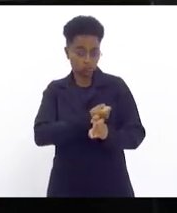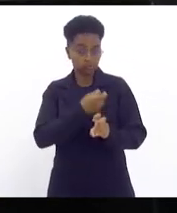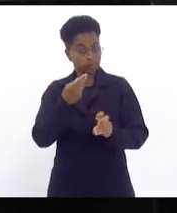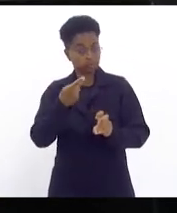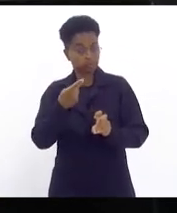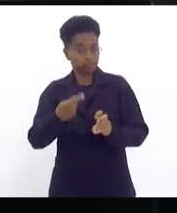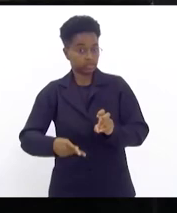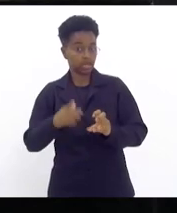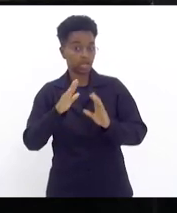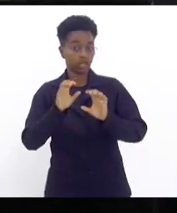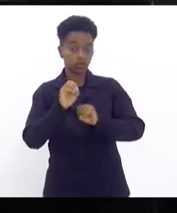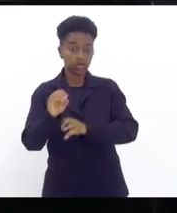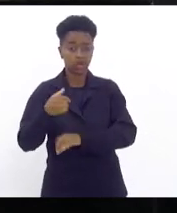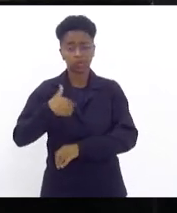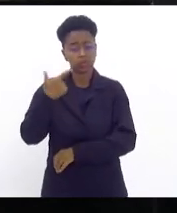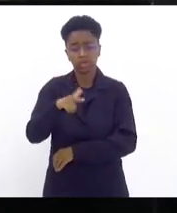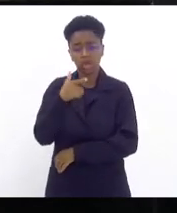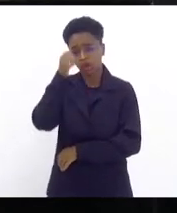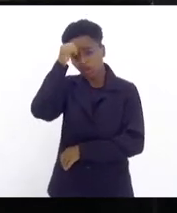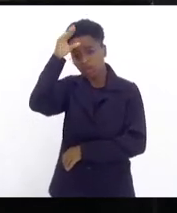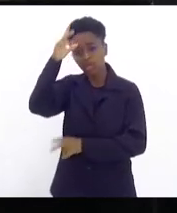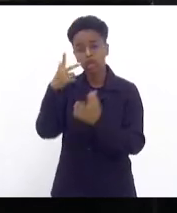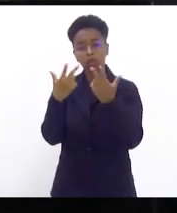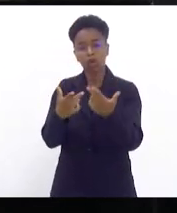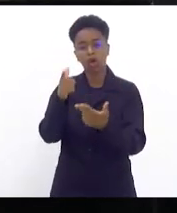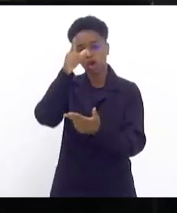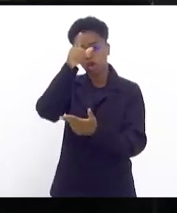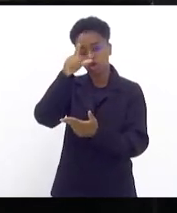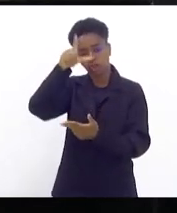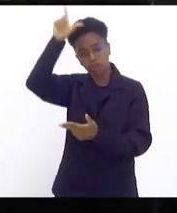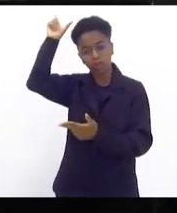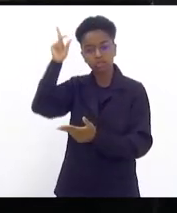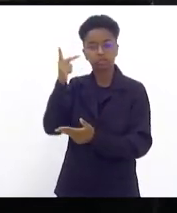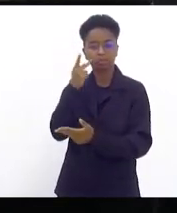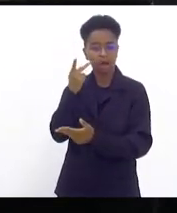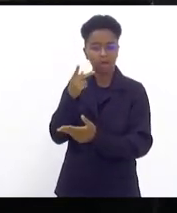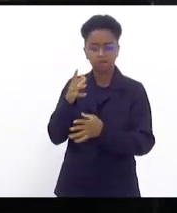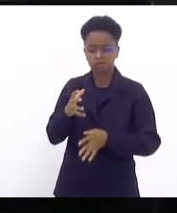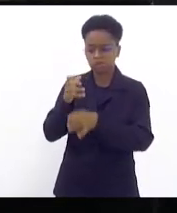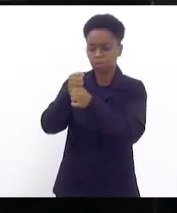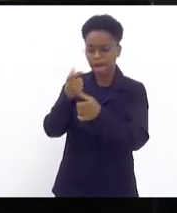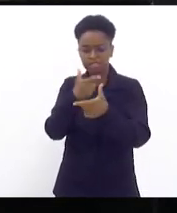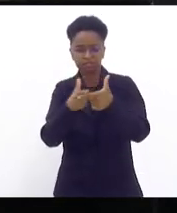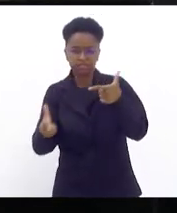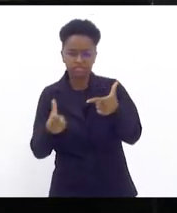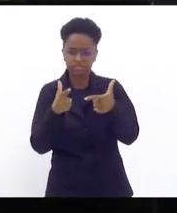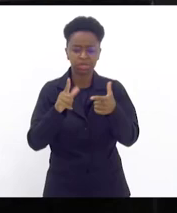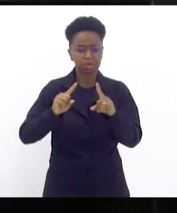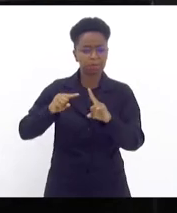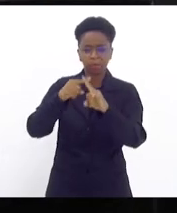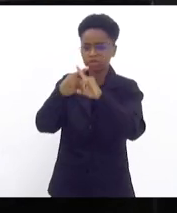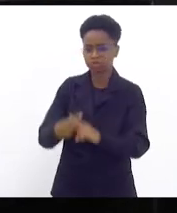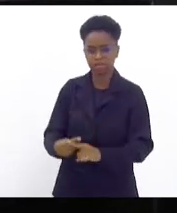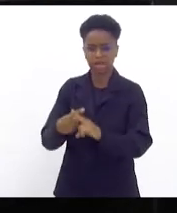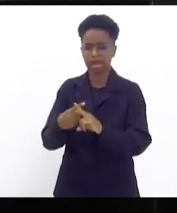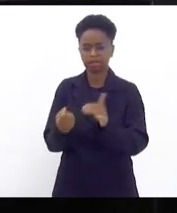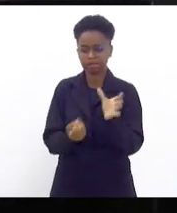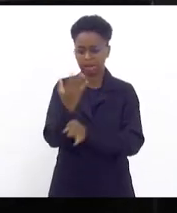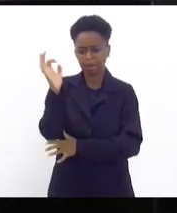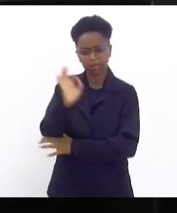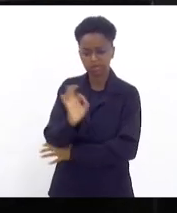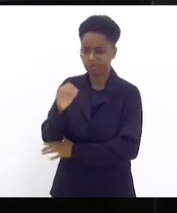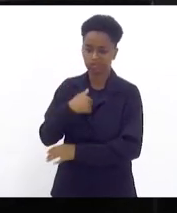conhecimento que o deputado Luiz Paulo tem de somar, de dividir, de multiplicar e de criar todos os percentuais,